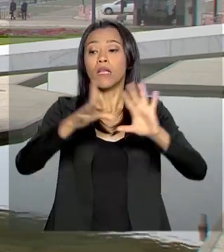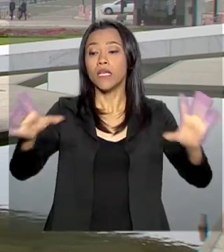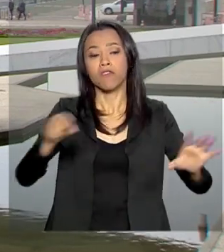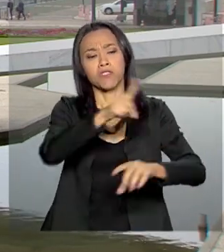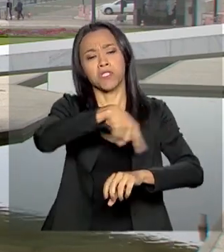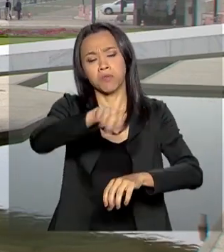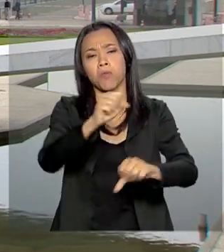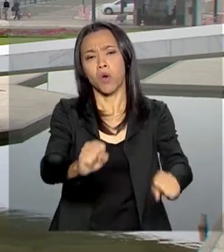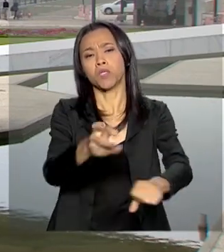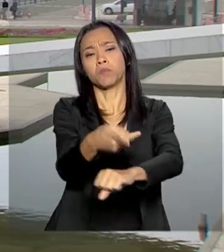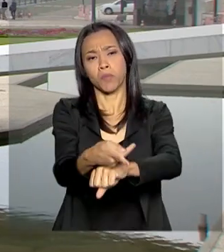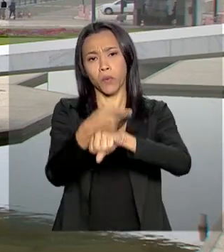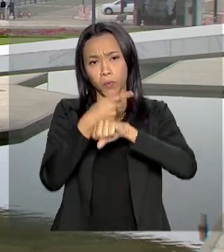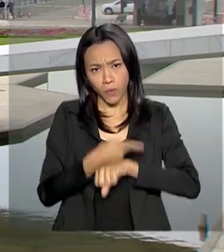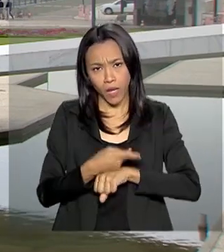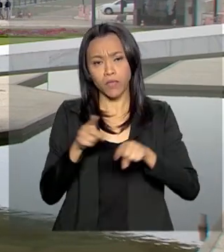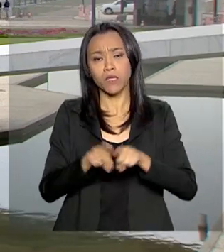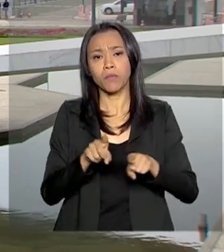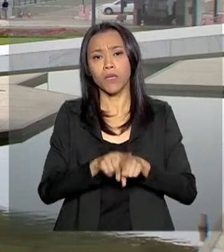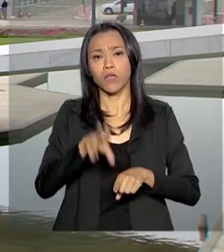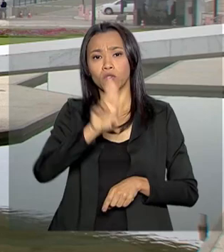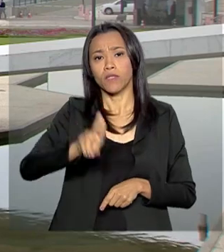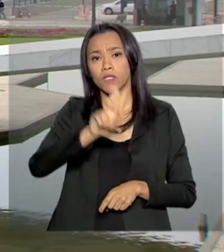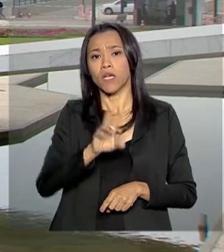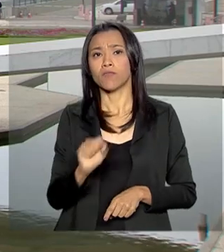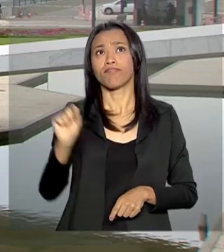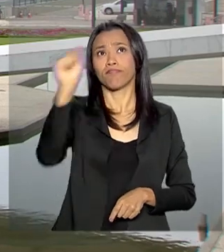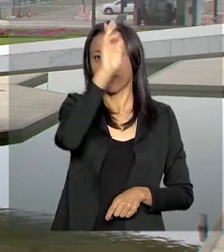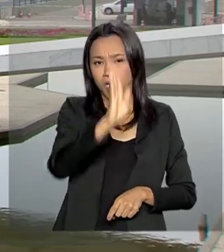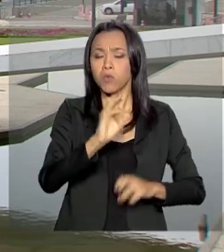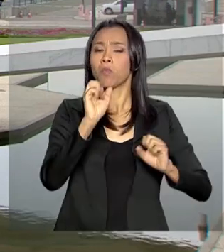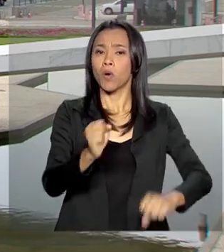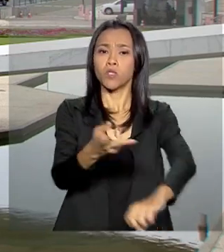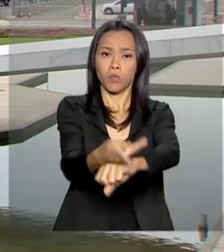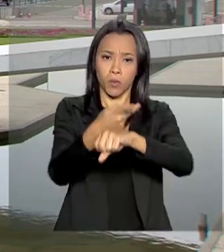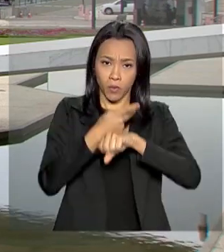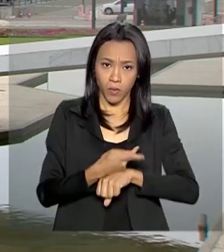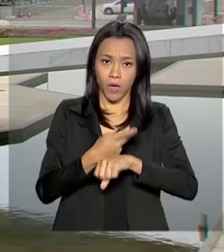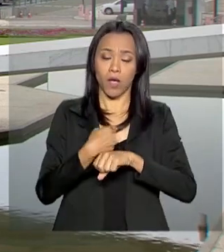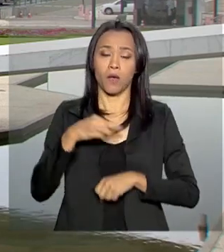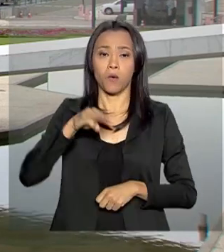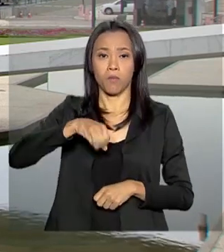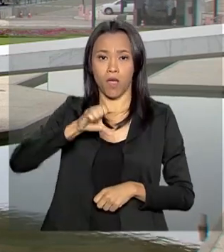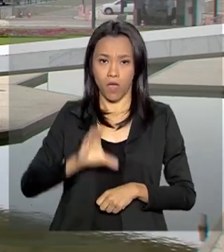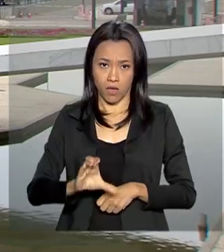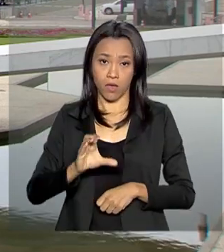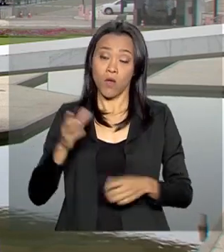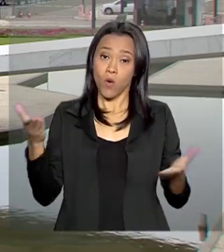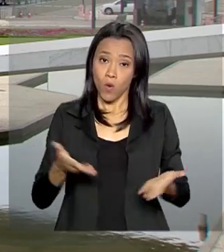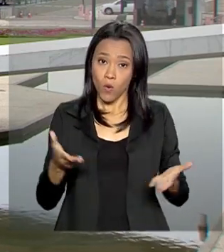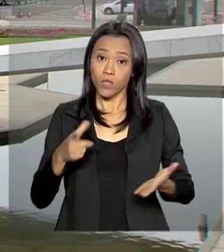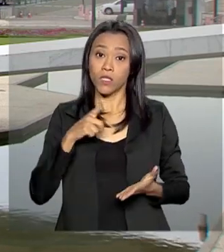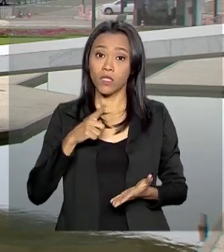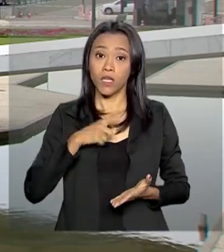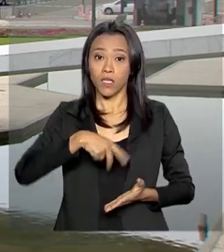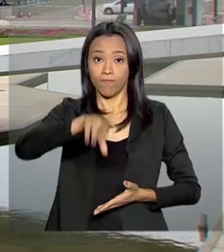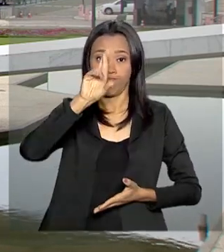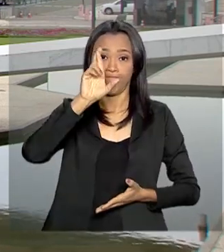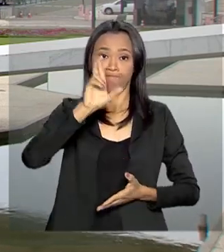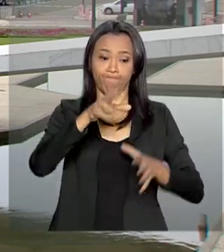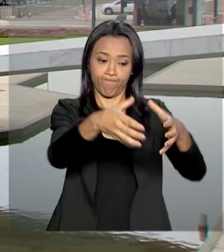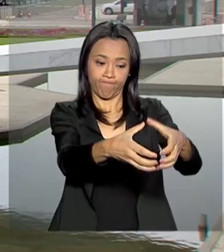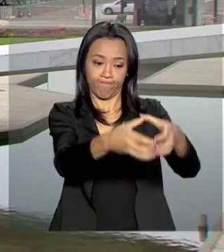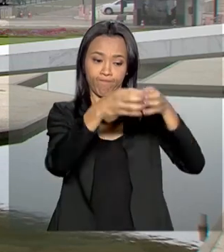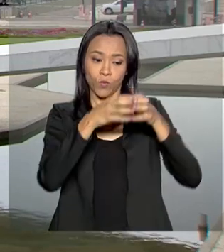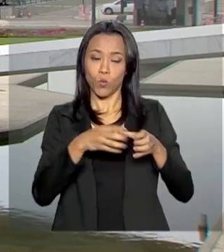das universidades. Hoje ele começa o dia recebendo o presidente da Andifes, que é a Associação Nacional dos Dirigentes das Instituições Federais